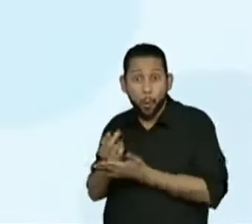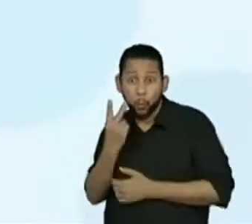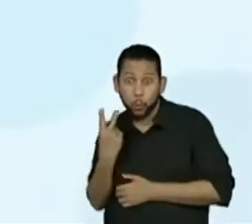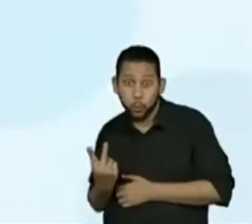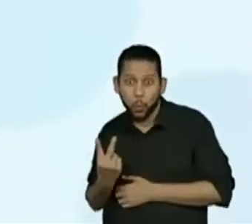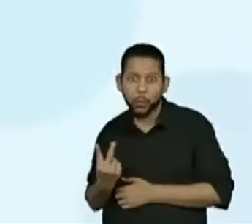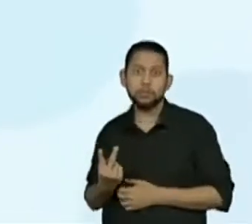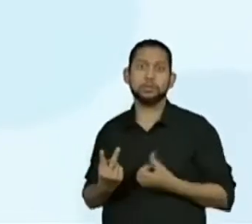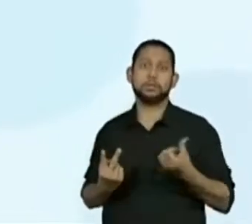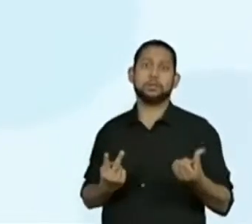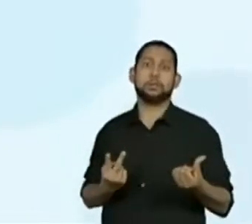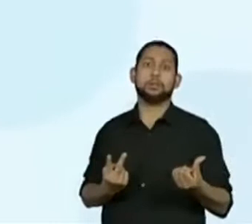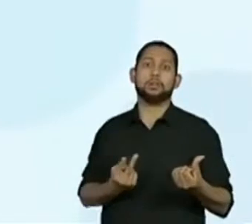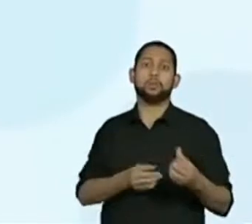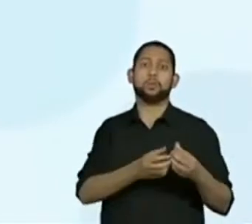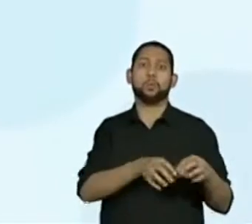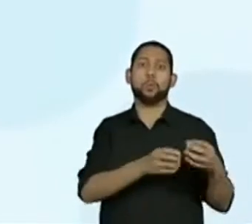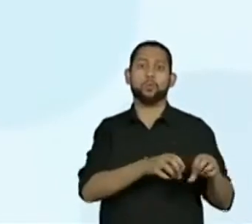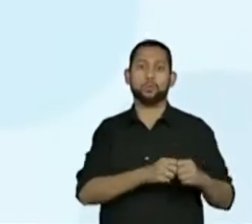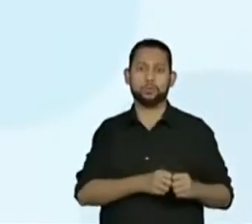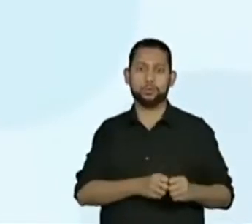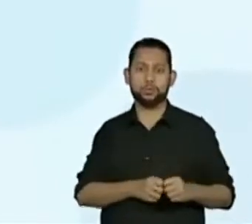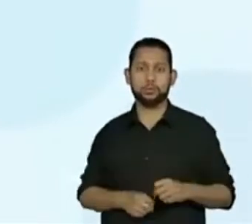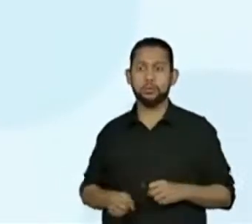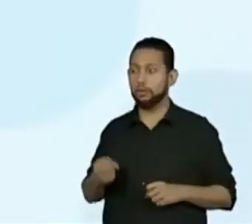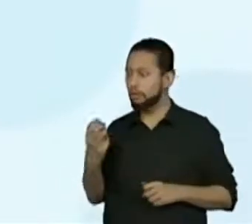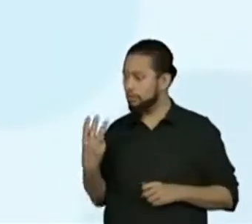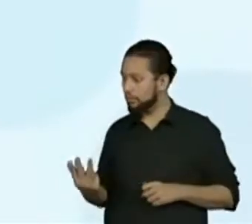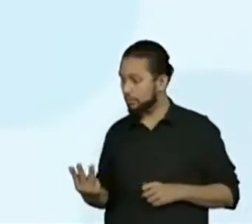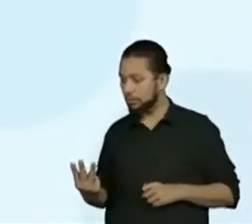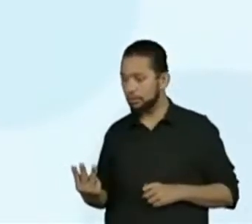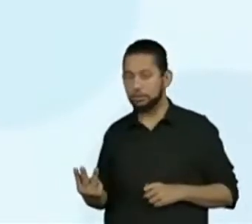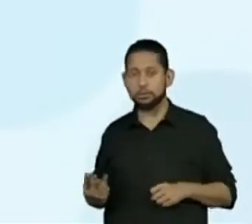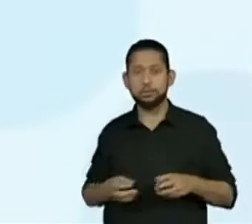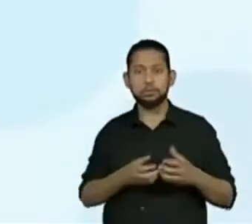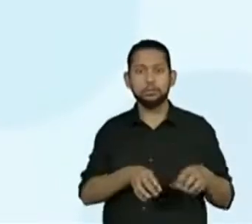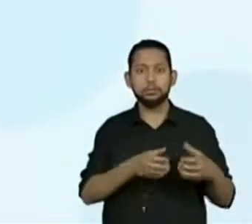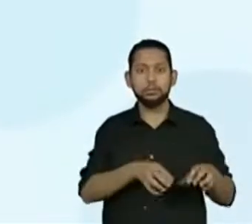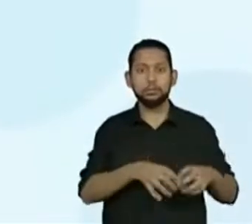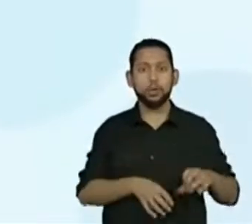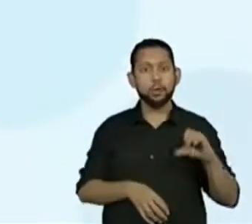receitas, quantos ovos? E se fossem 5 receitas?